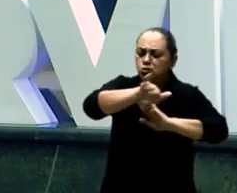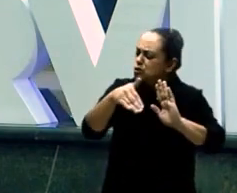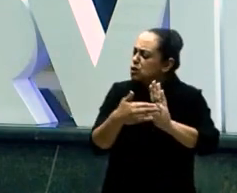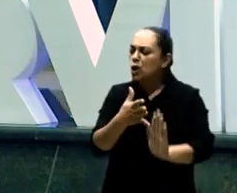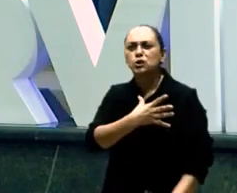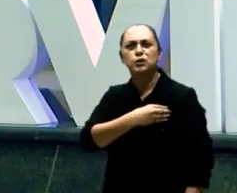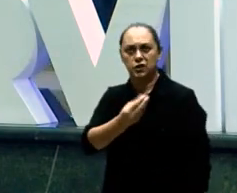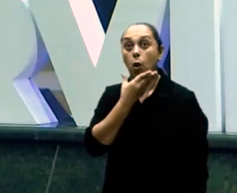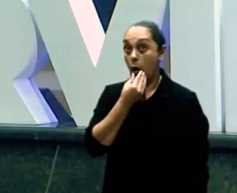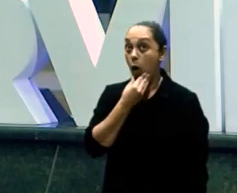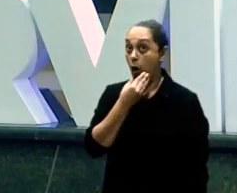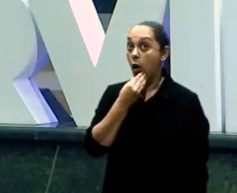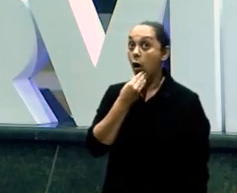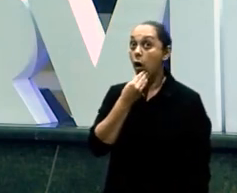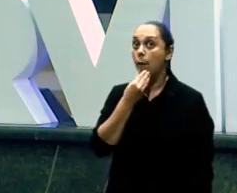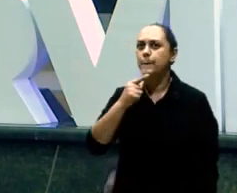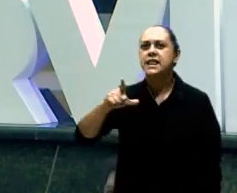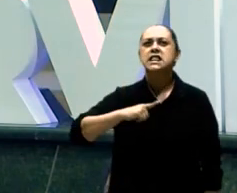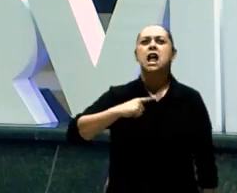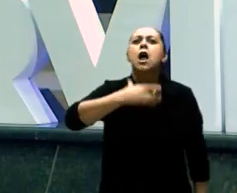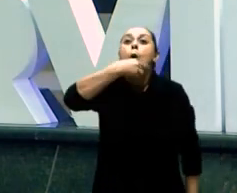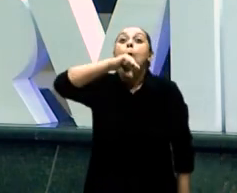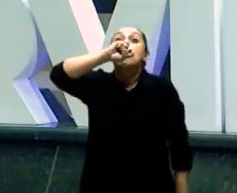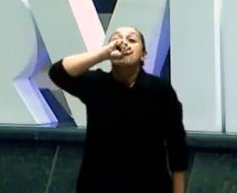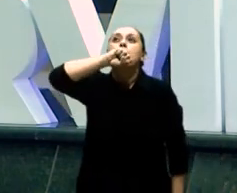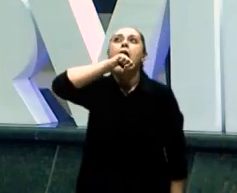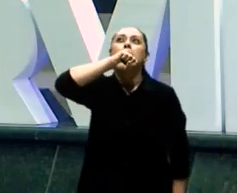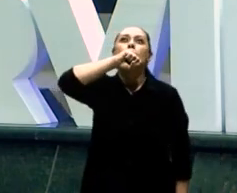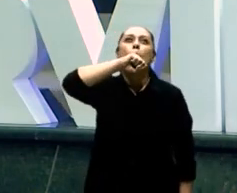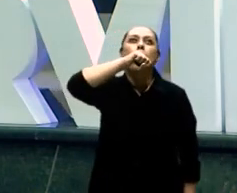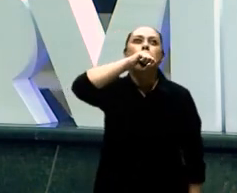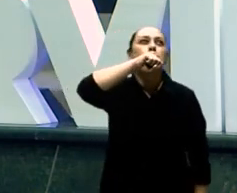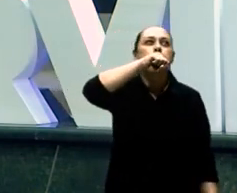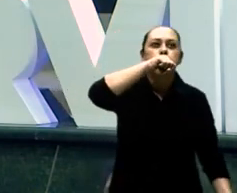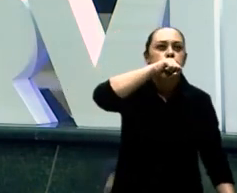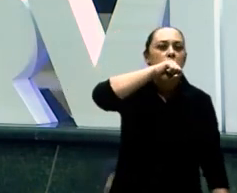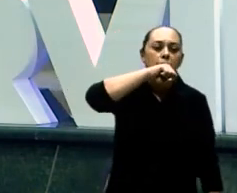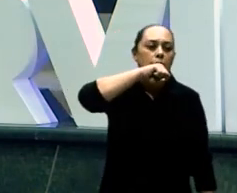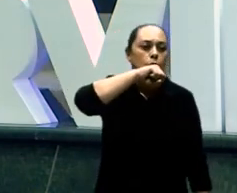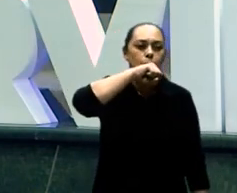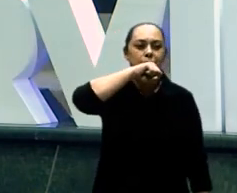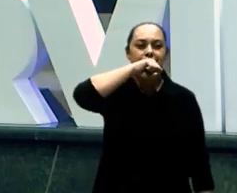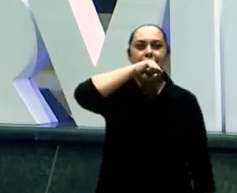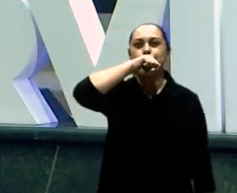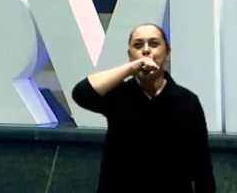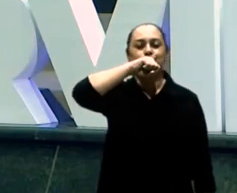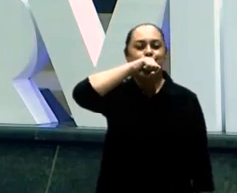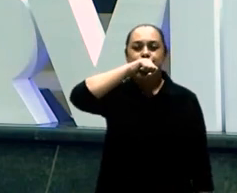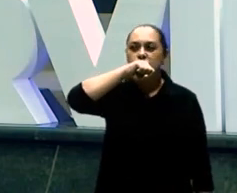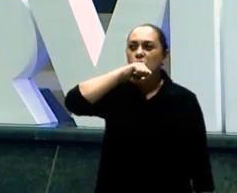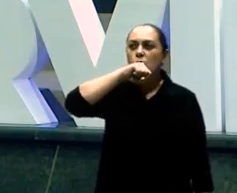ponto De referência Ao seu Pai Então Jacó Ele percebe Que o pai Dá mais